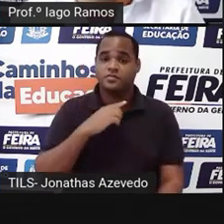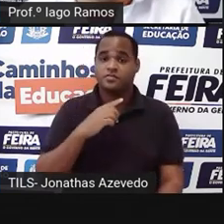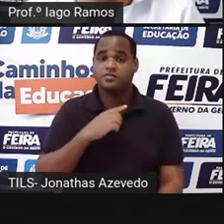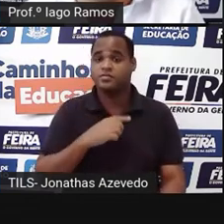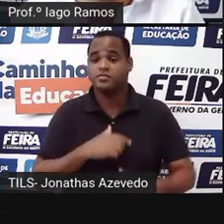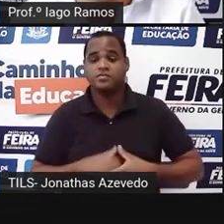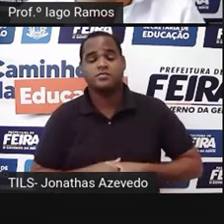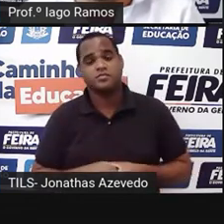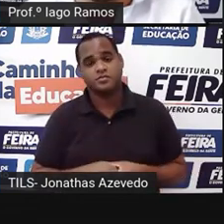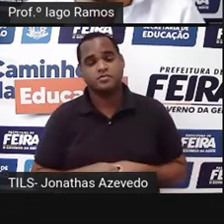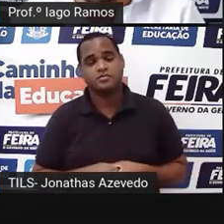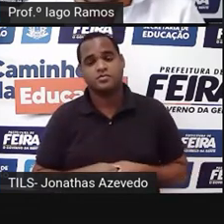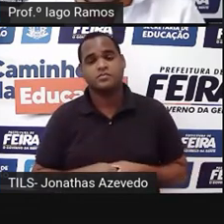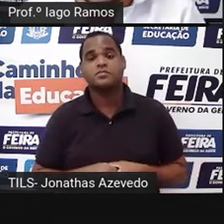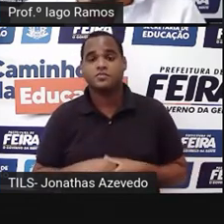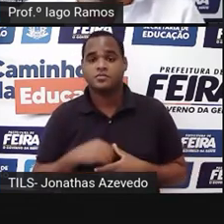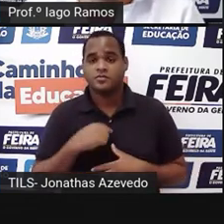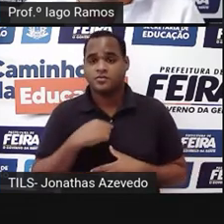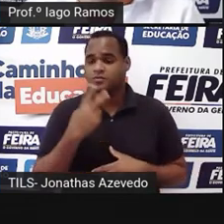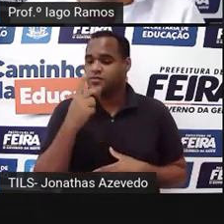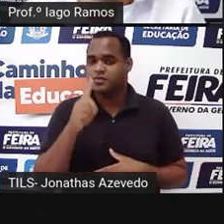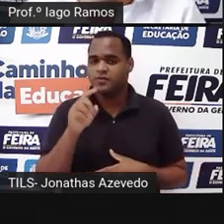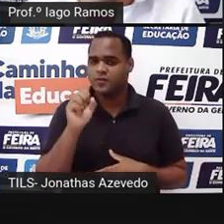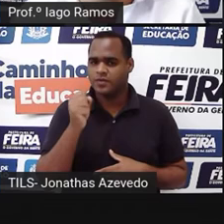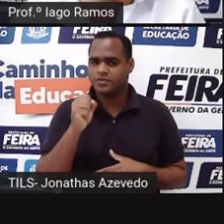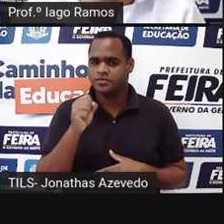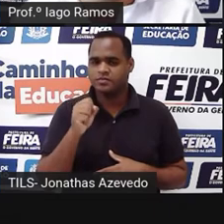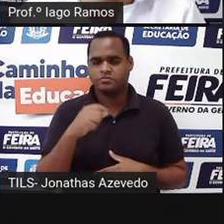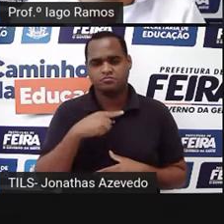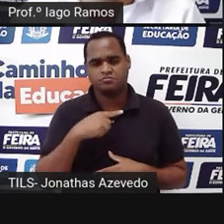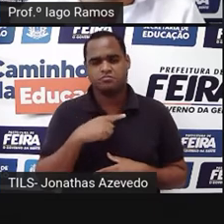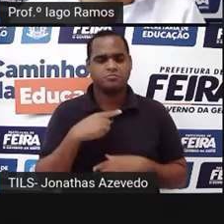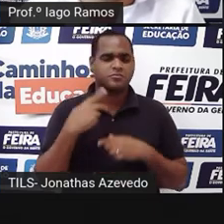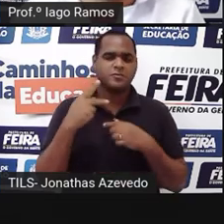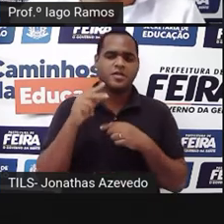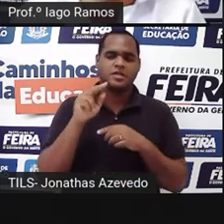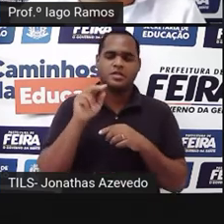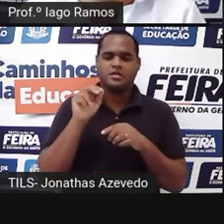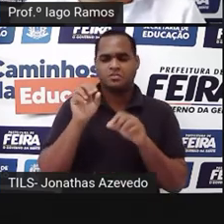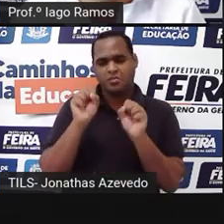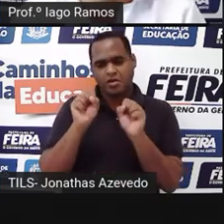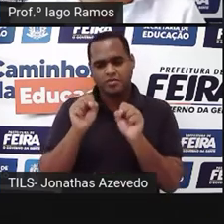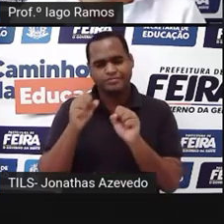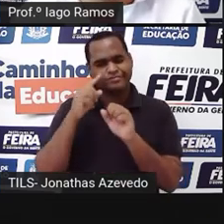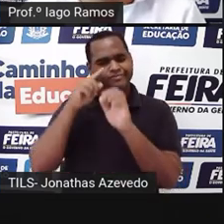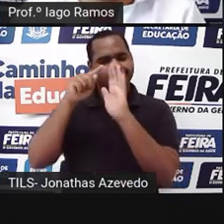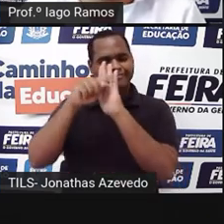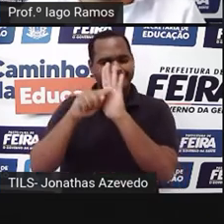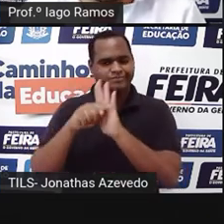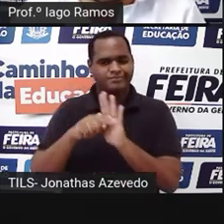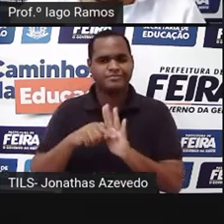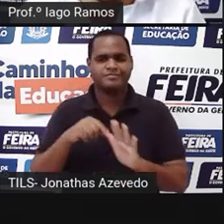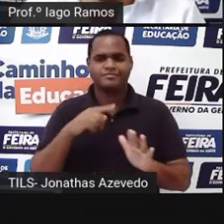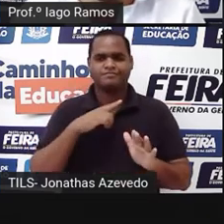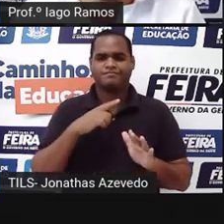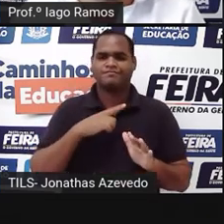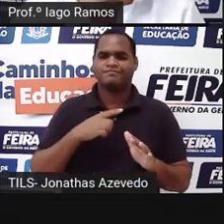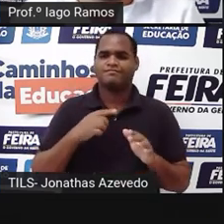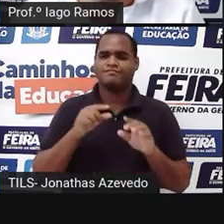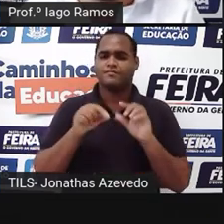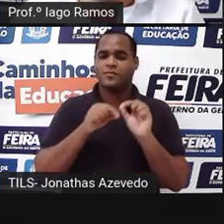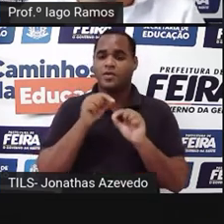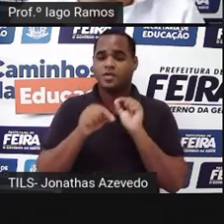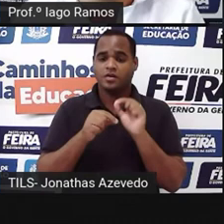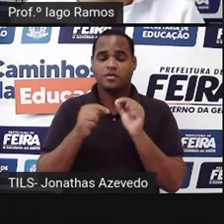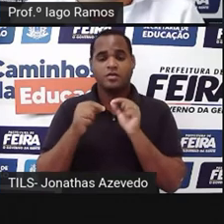você usar 2,8, quando em algum momento do cálculo você achar a raiz quadrada de 8. Então